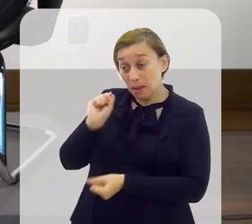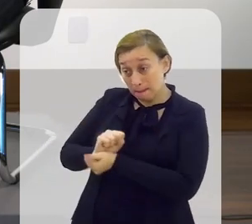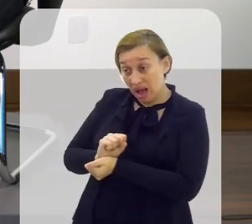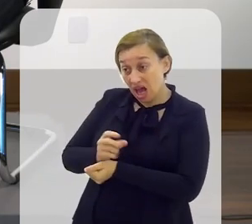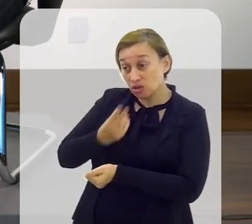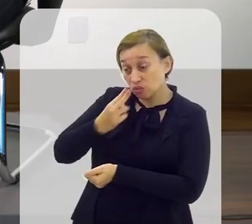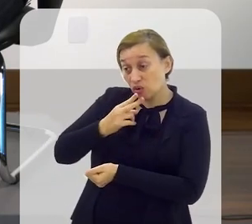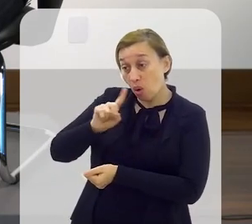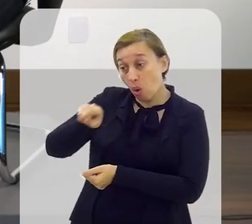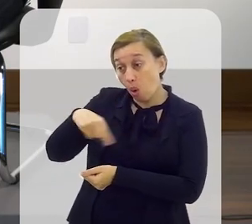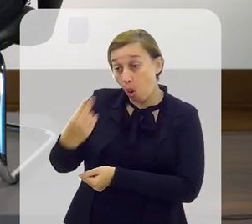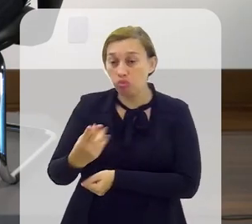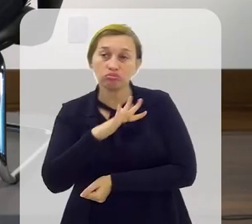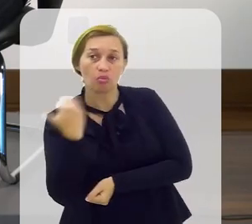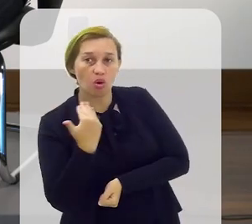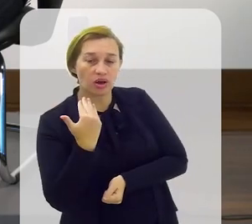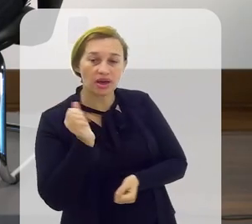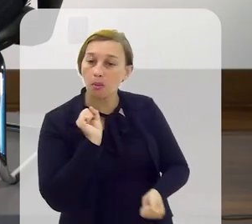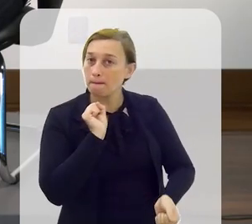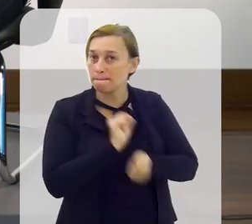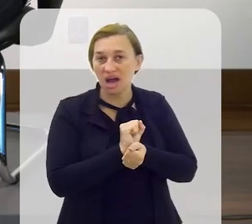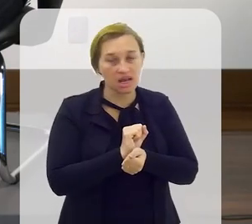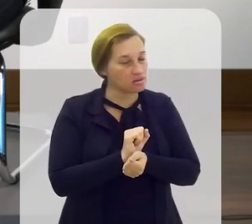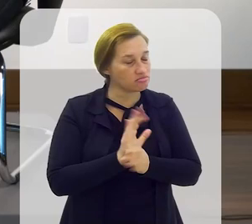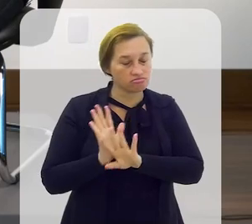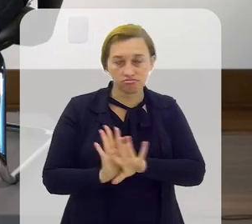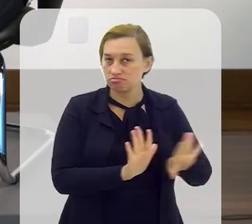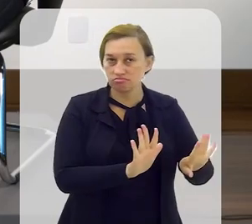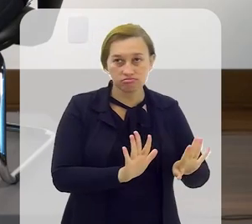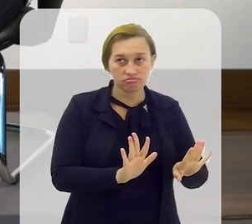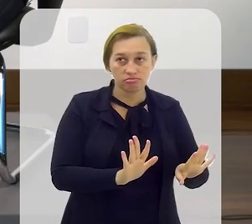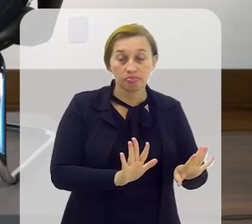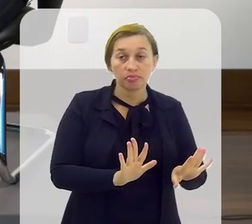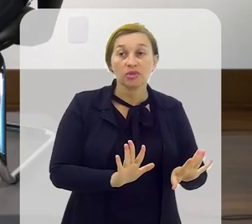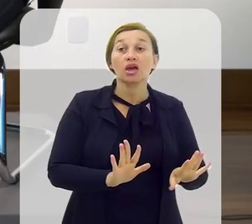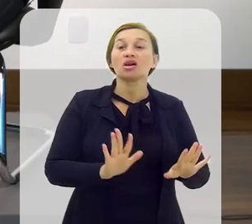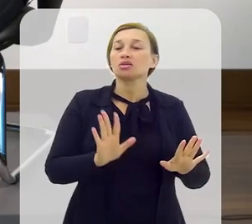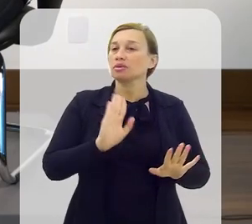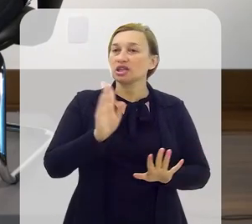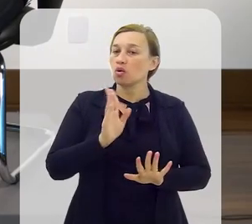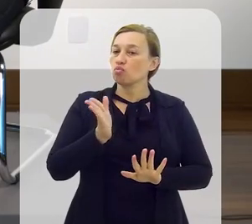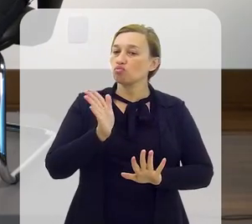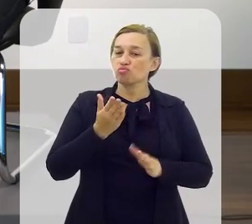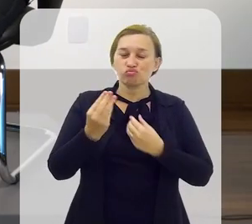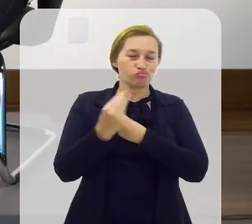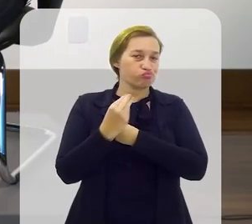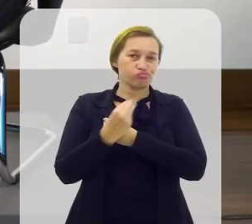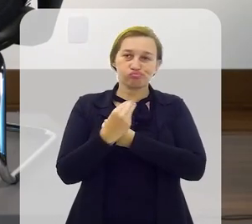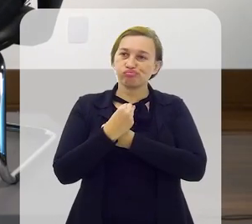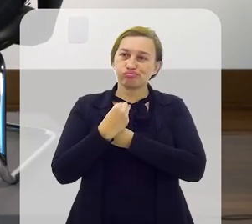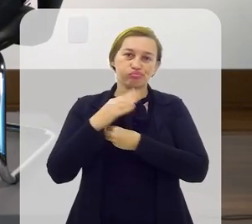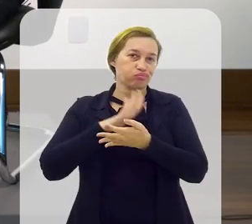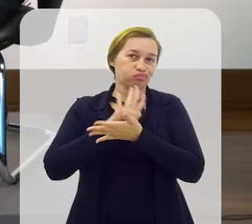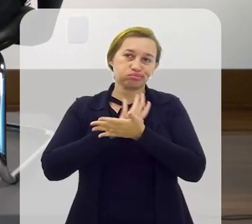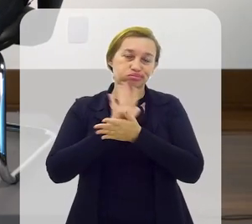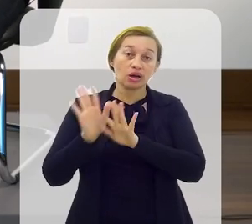olha só, você para de fumar ou você morre Aí eu já saí sem fumar, né? Desistir Mas não cuidava